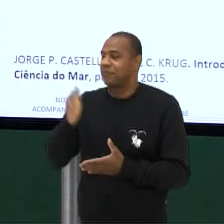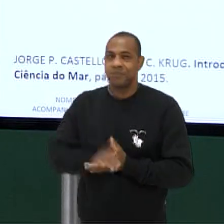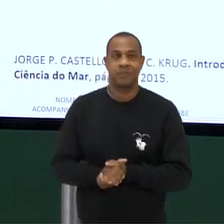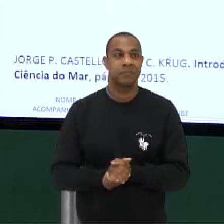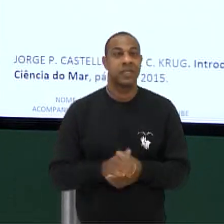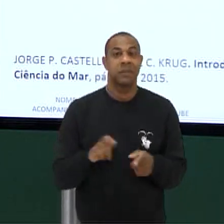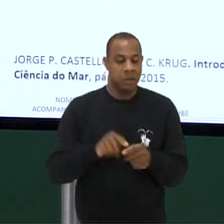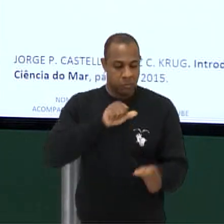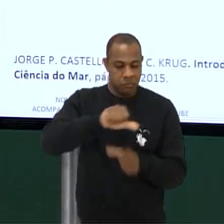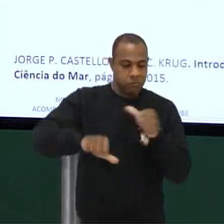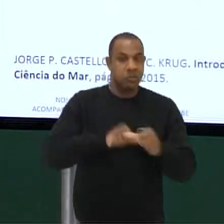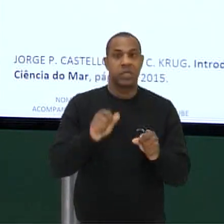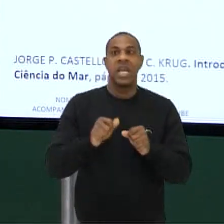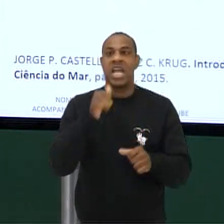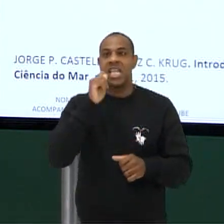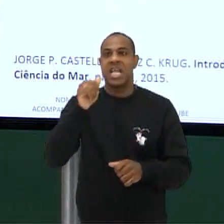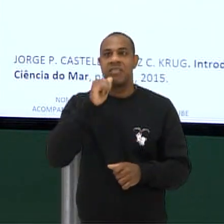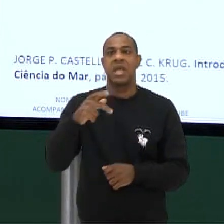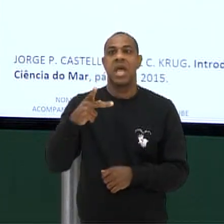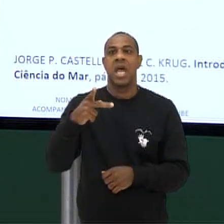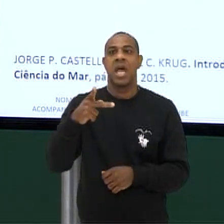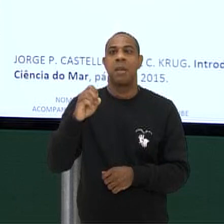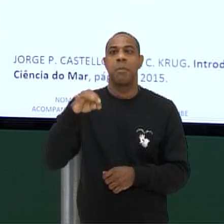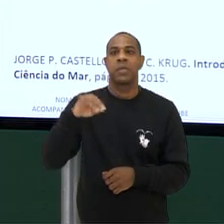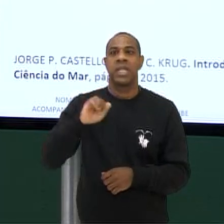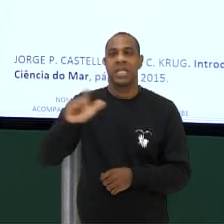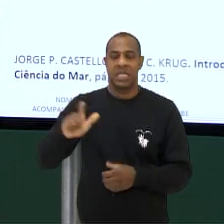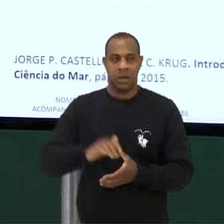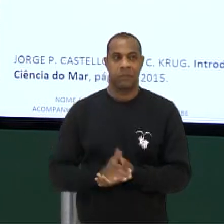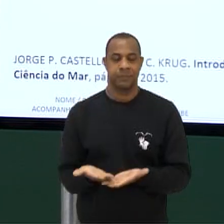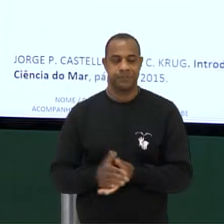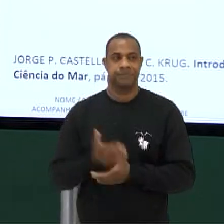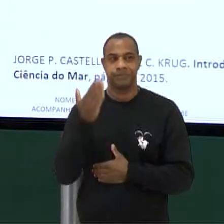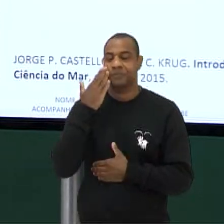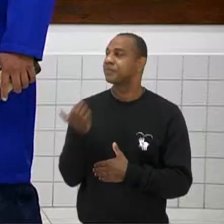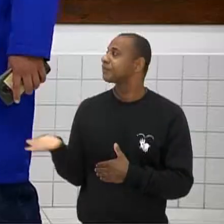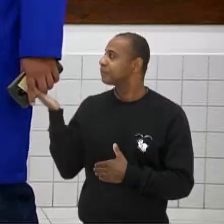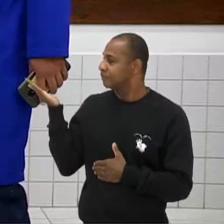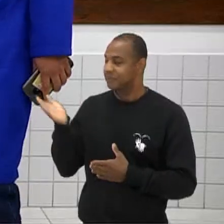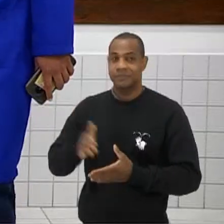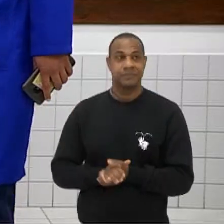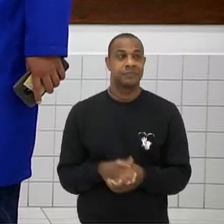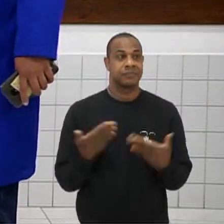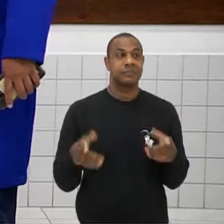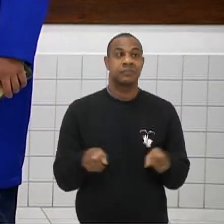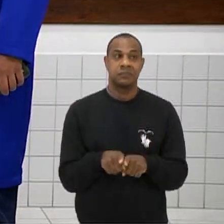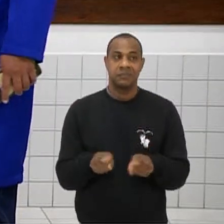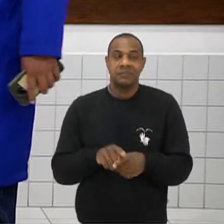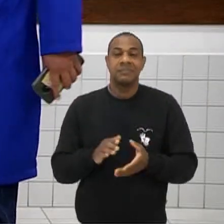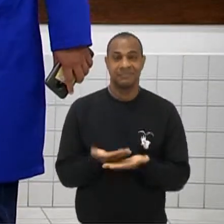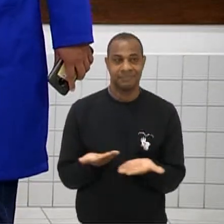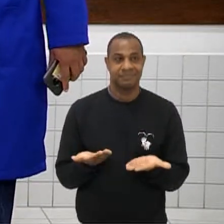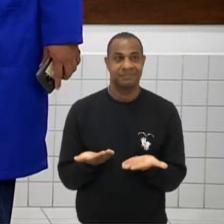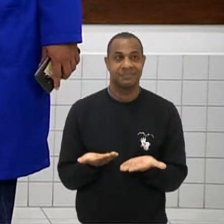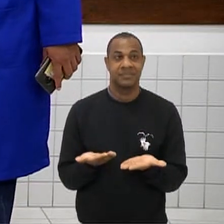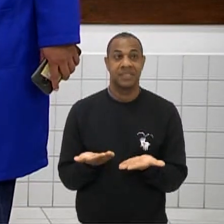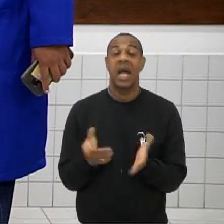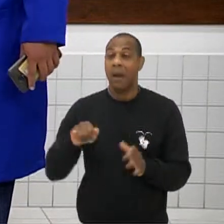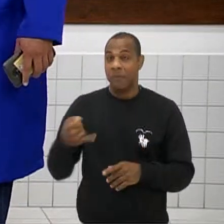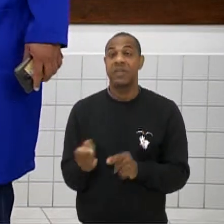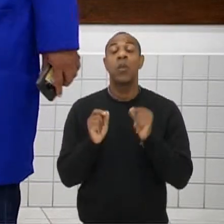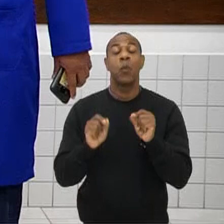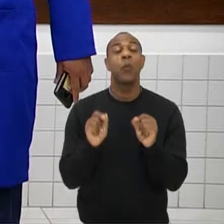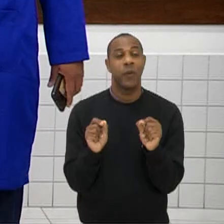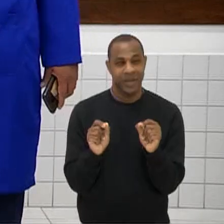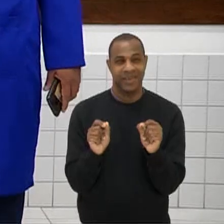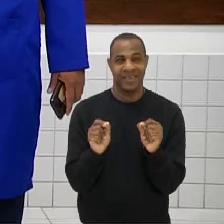potencial gravitacional Para poder manter o sistema conservativo E dar um estrago danado Até aproveitando